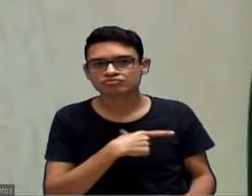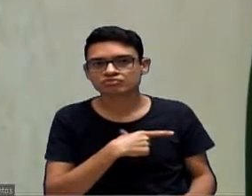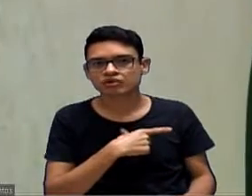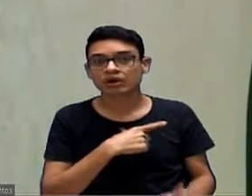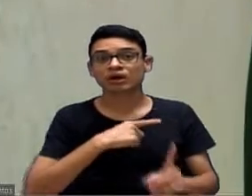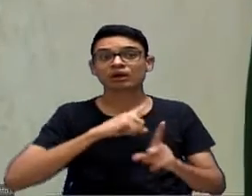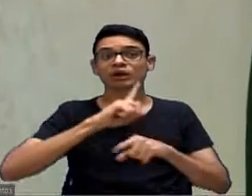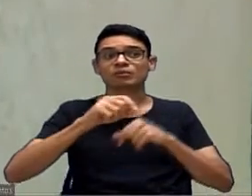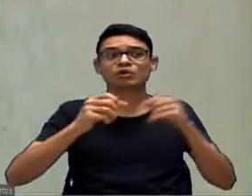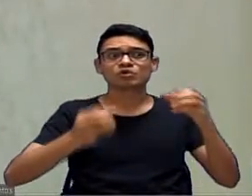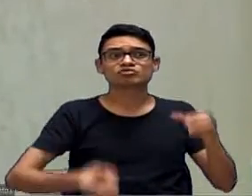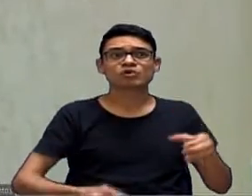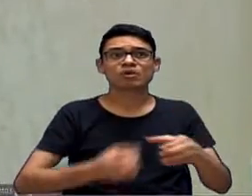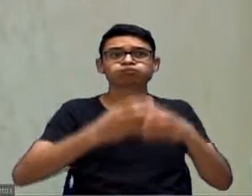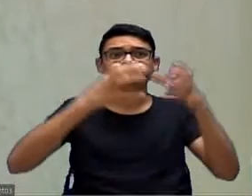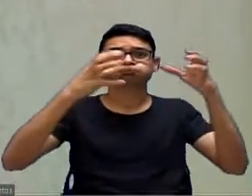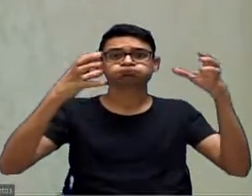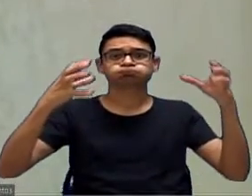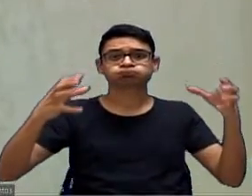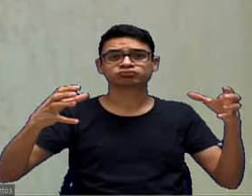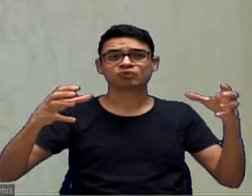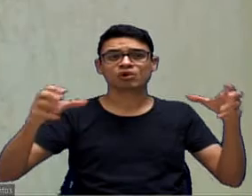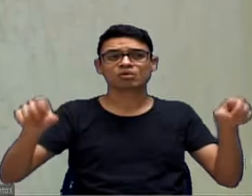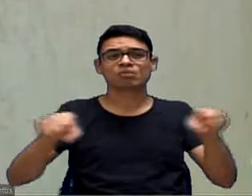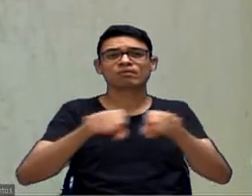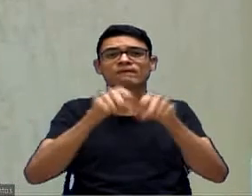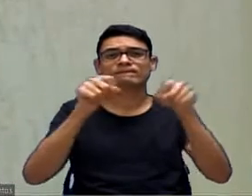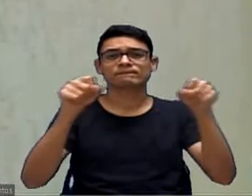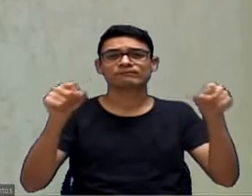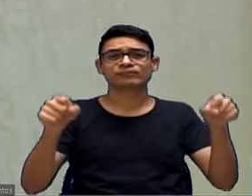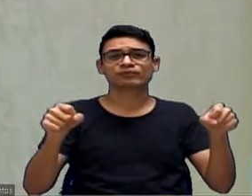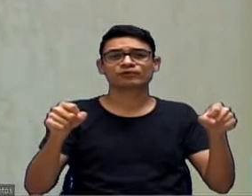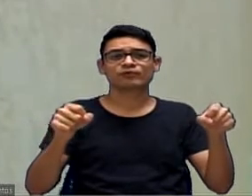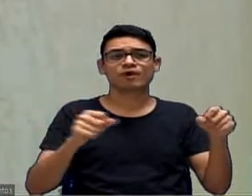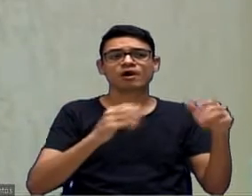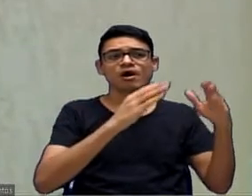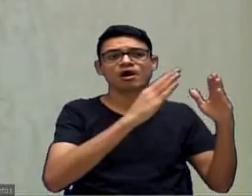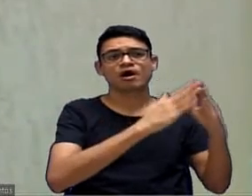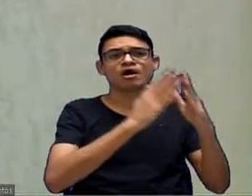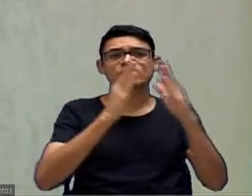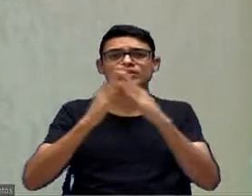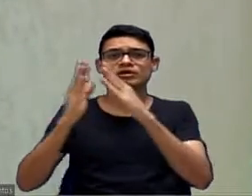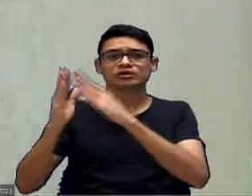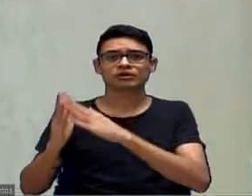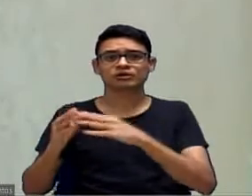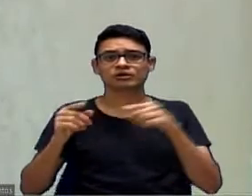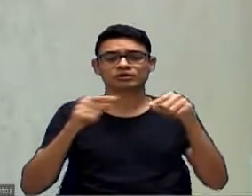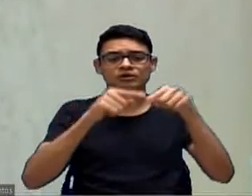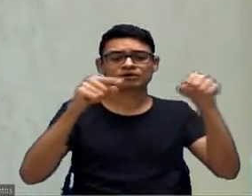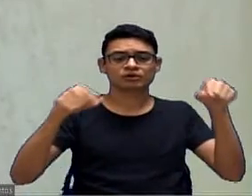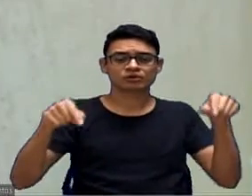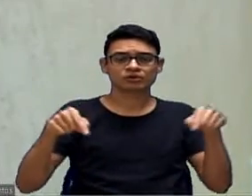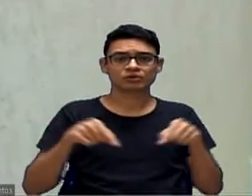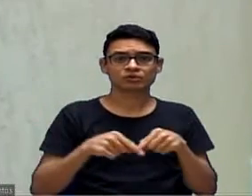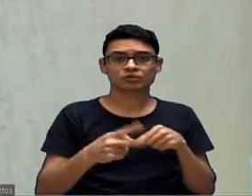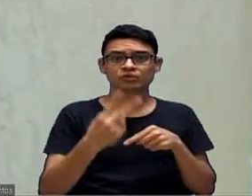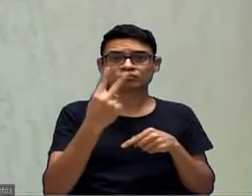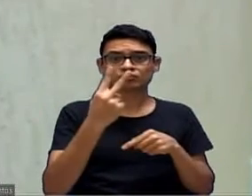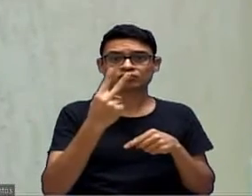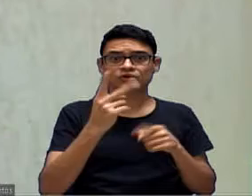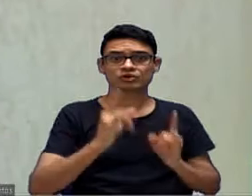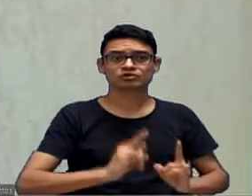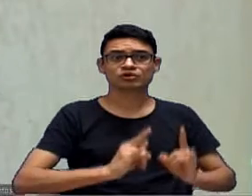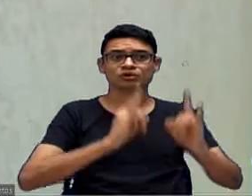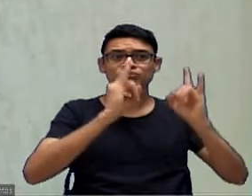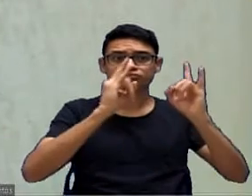explosão, tiraram as casas e agora em cada quarteirão estão fazendo duas unidades, duas torres de